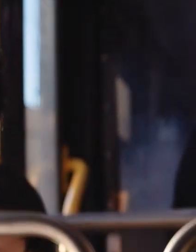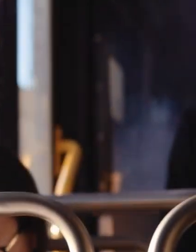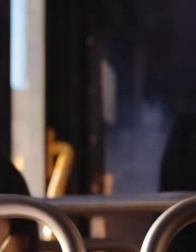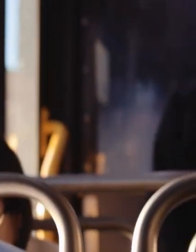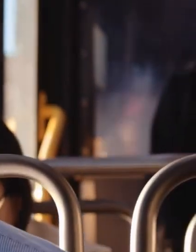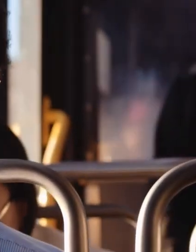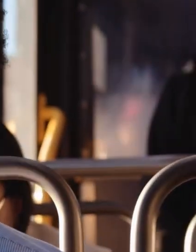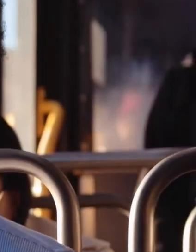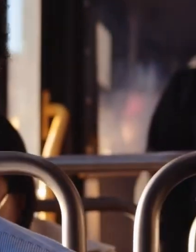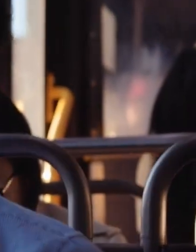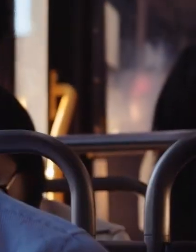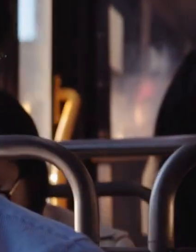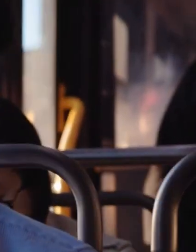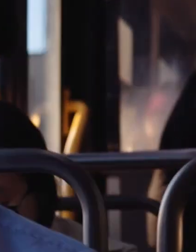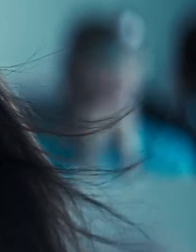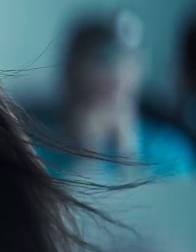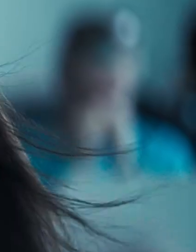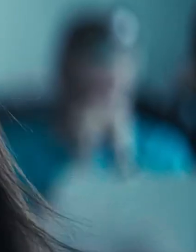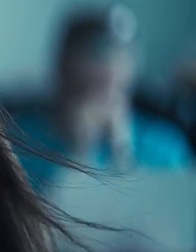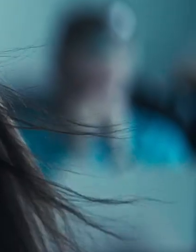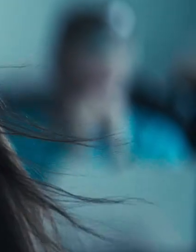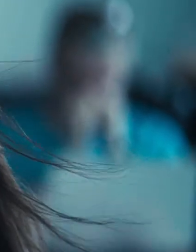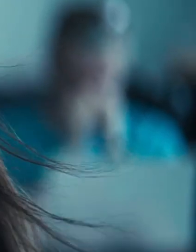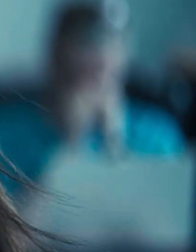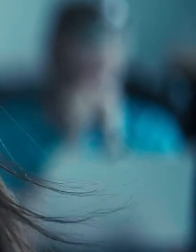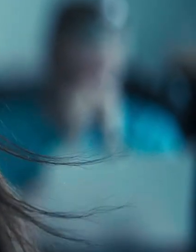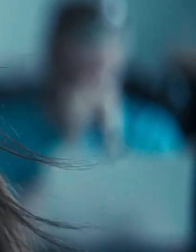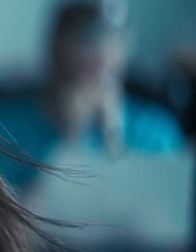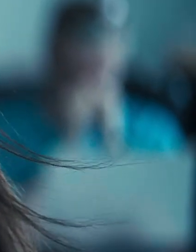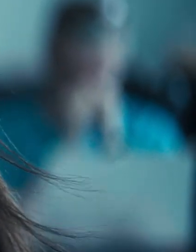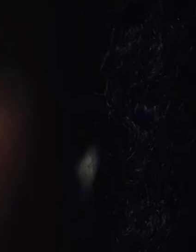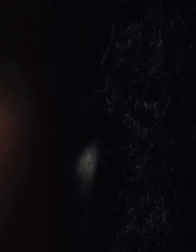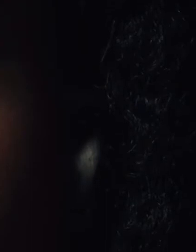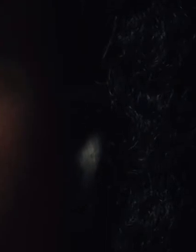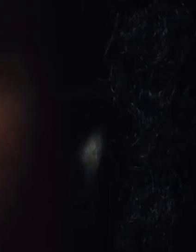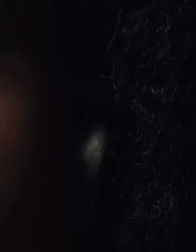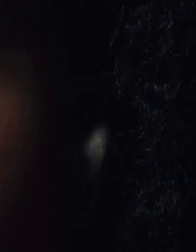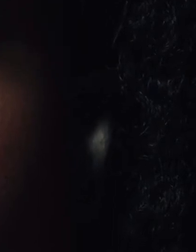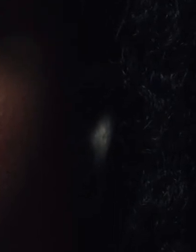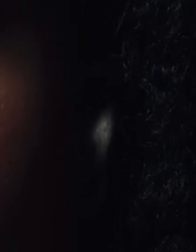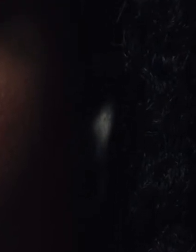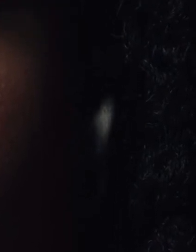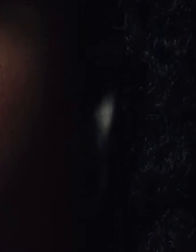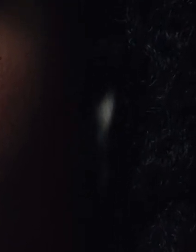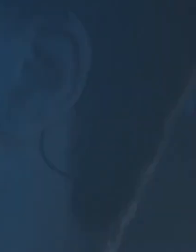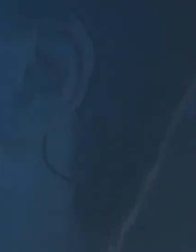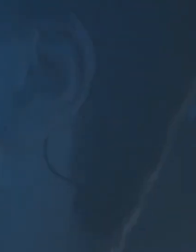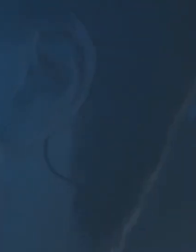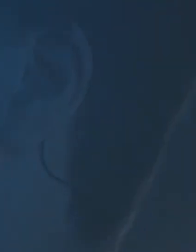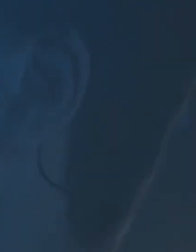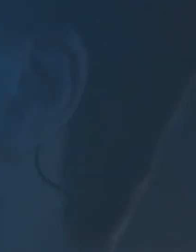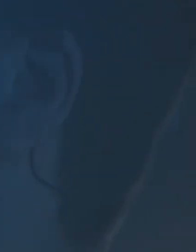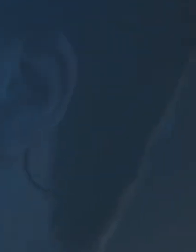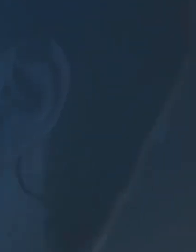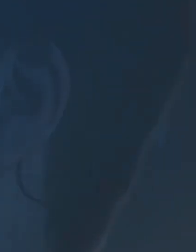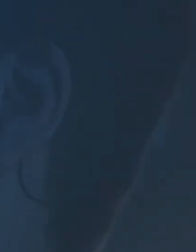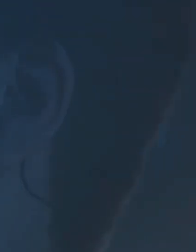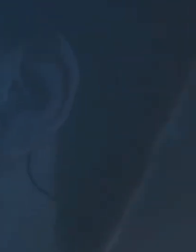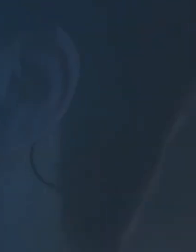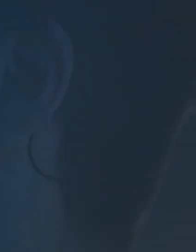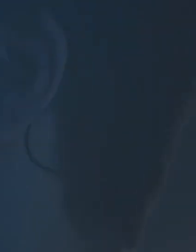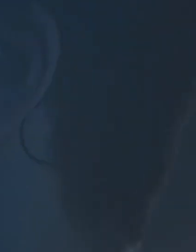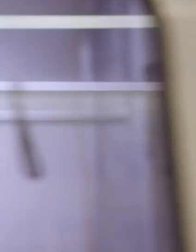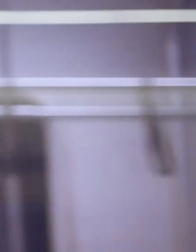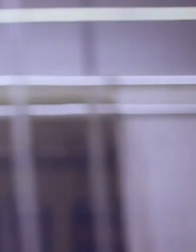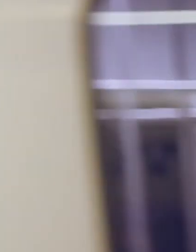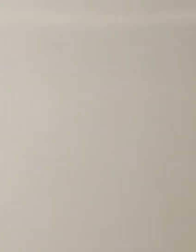sustentável ético e inclusivo E o nosso compromisso é ser um agente dessa transformação